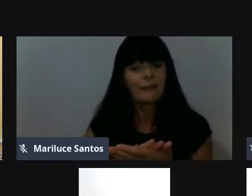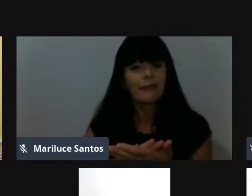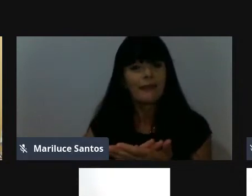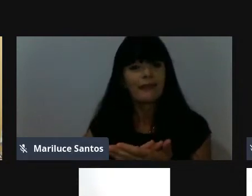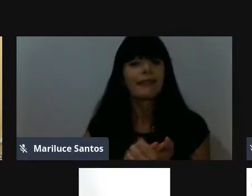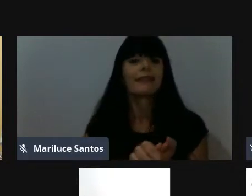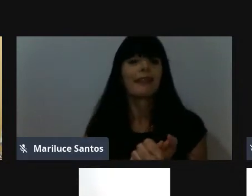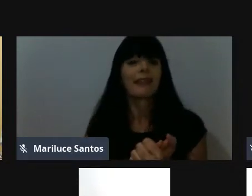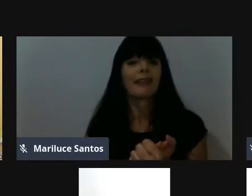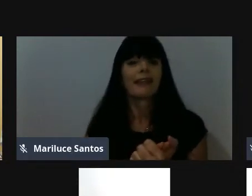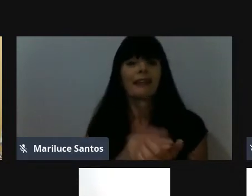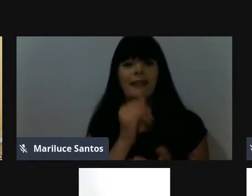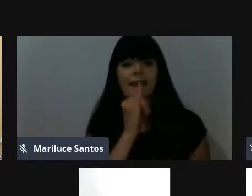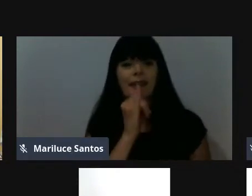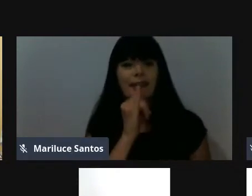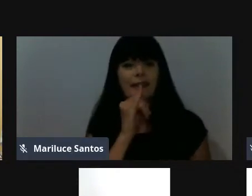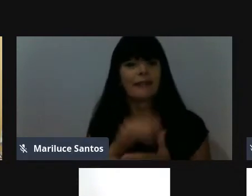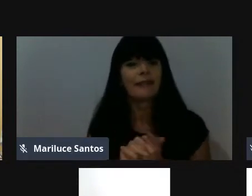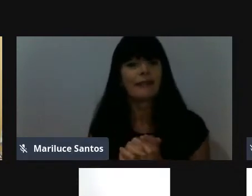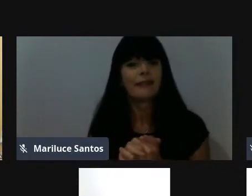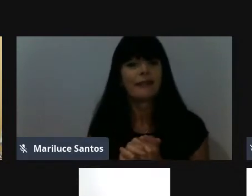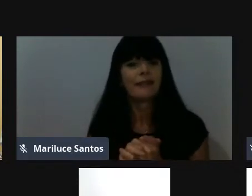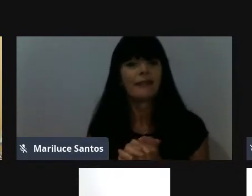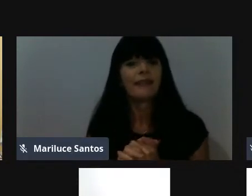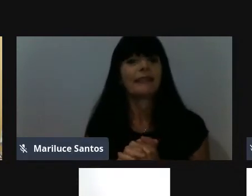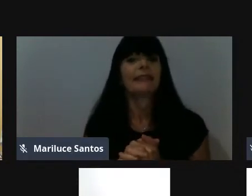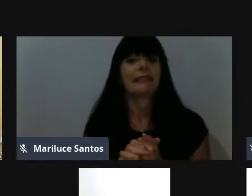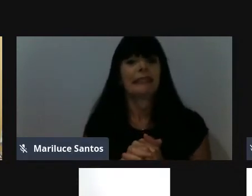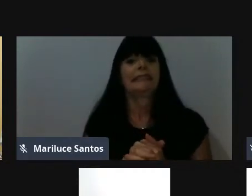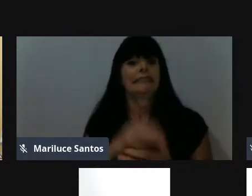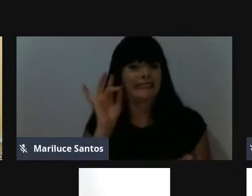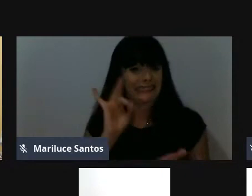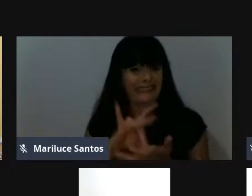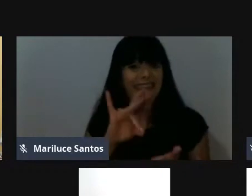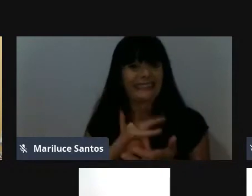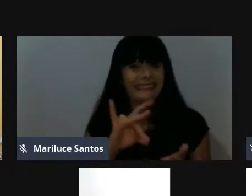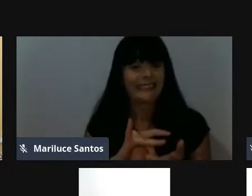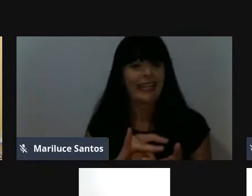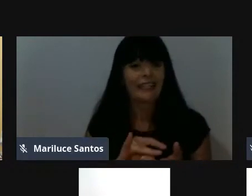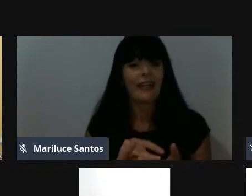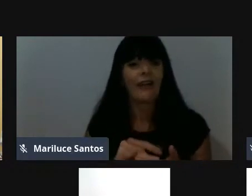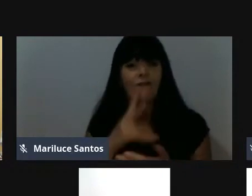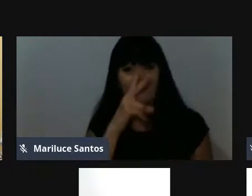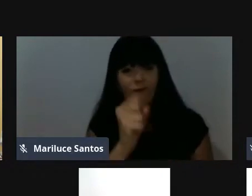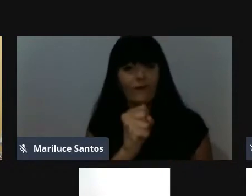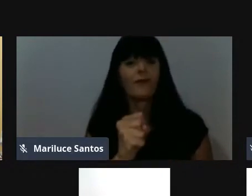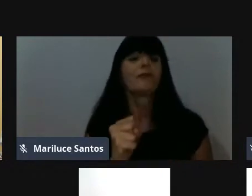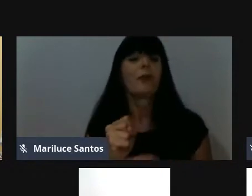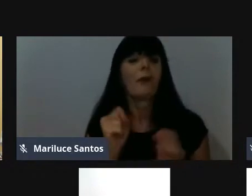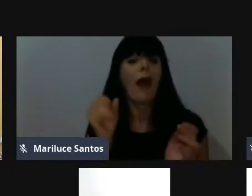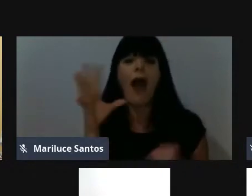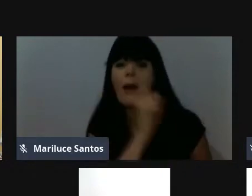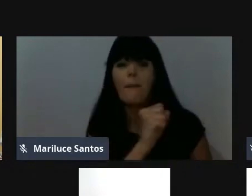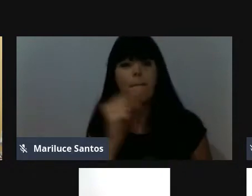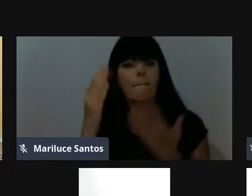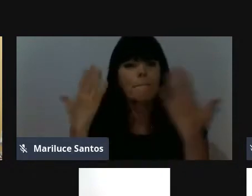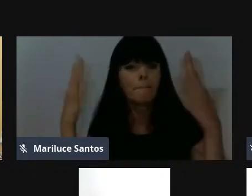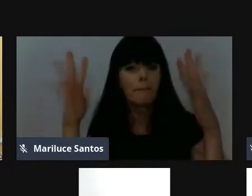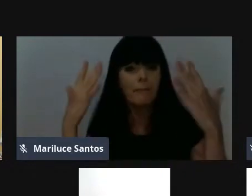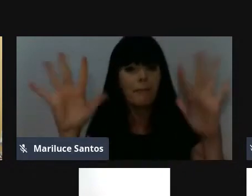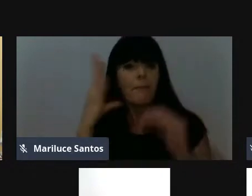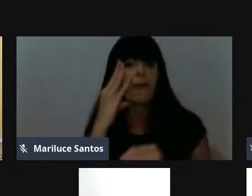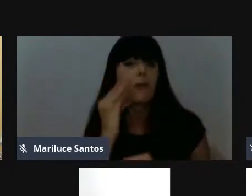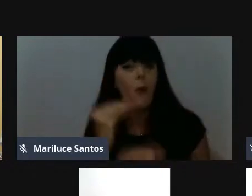revezamento, né, a gente vê que ela faz também com bastante propriedade, muito excelente no que faz, então, parabéns, Mariluce,